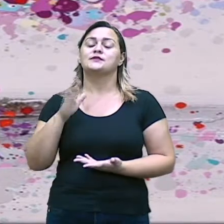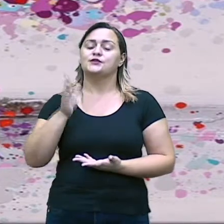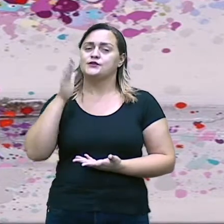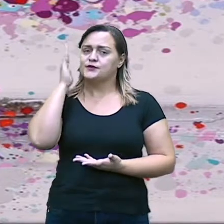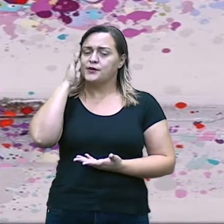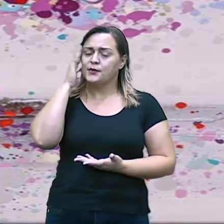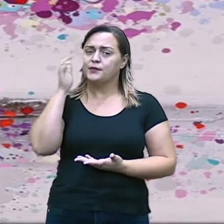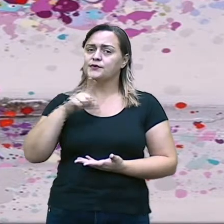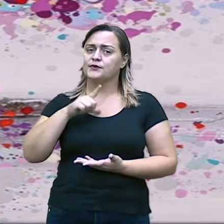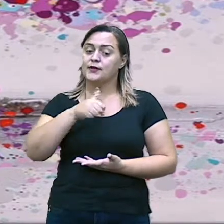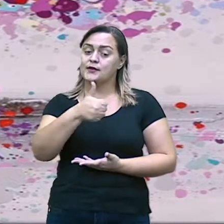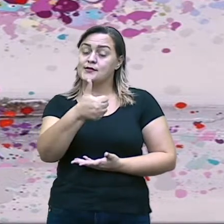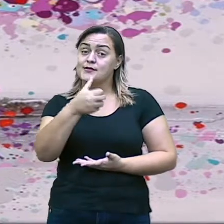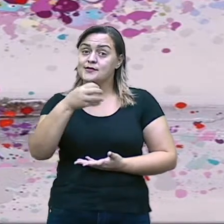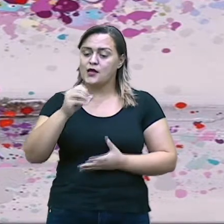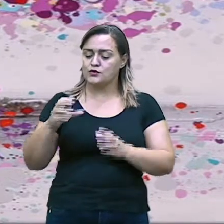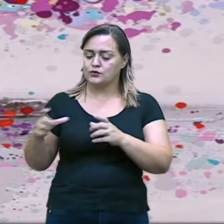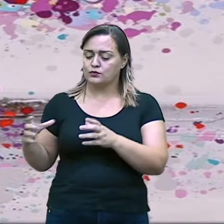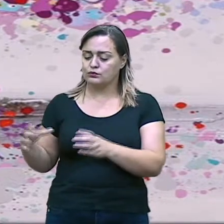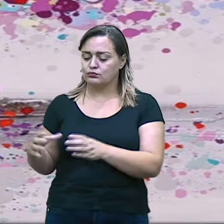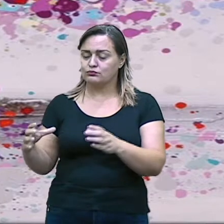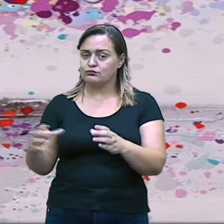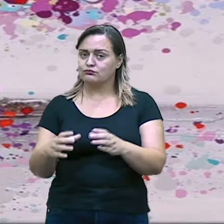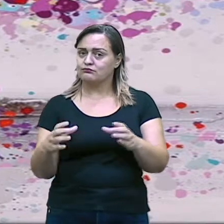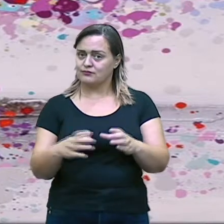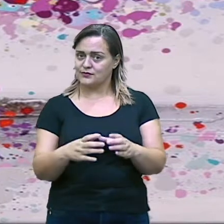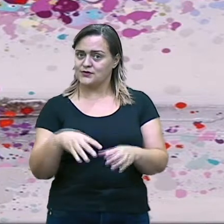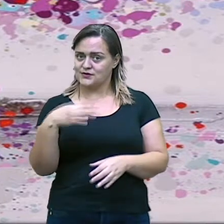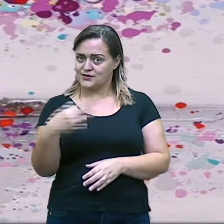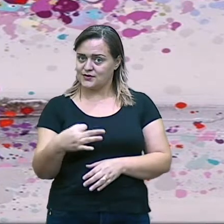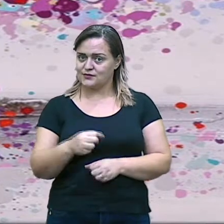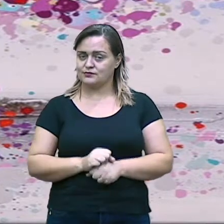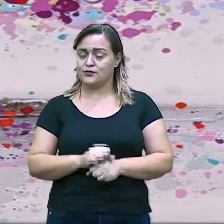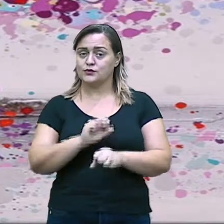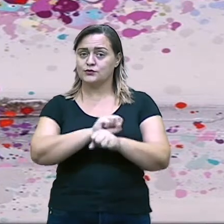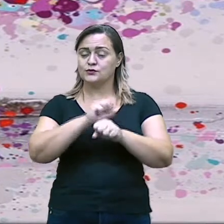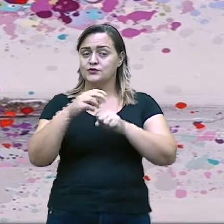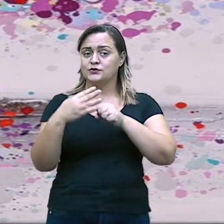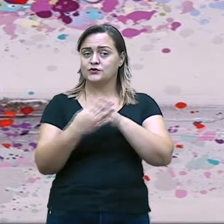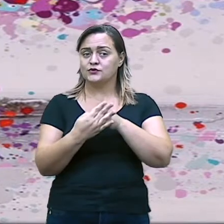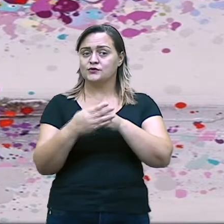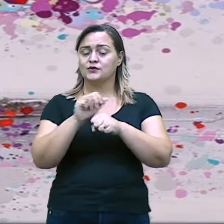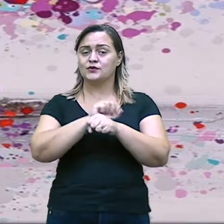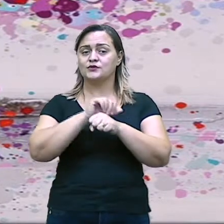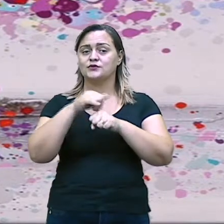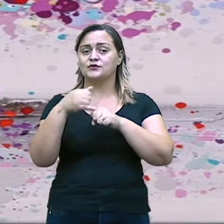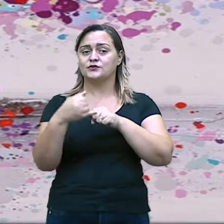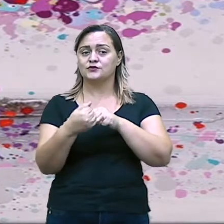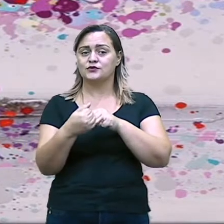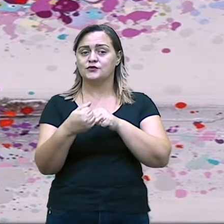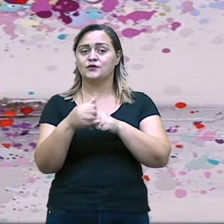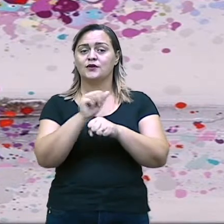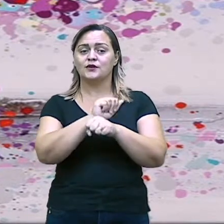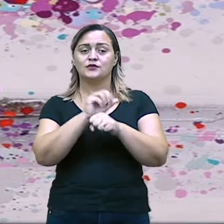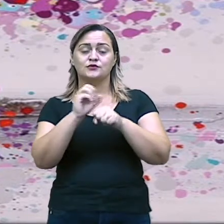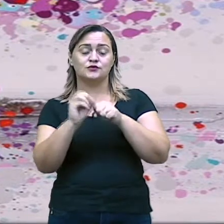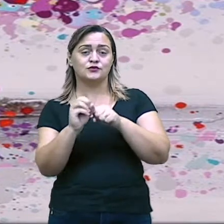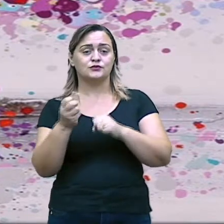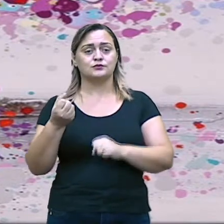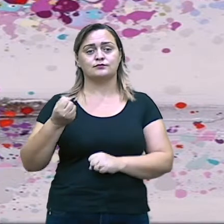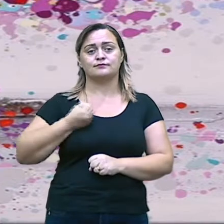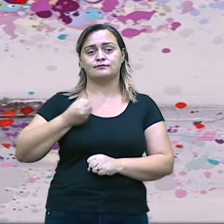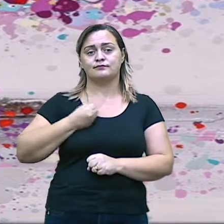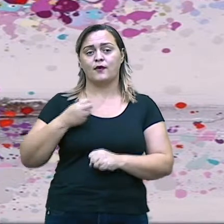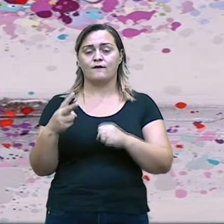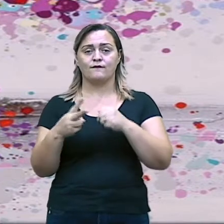classes. Isso mesmo! Vamos lá? Substantivo, adjetivo, artigo, numeral, verbo,